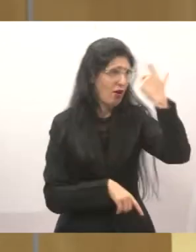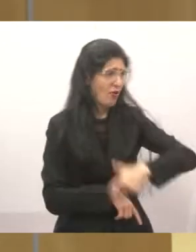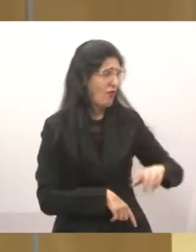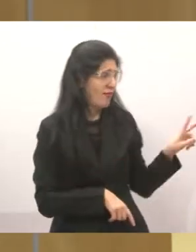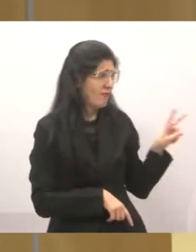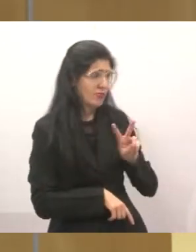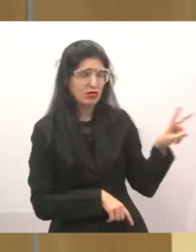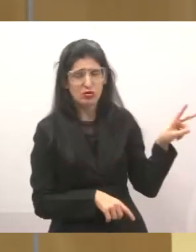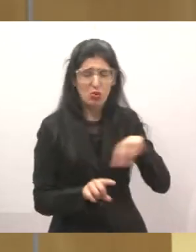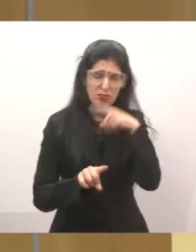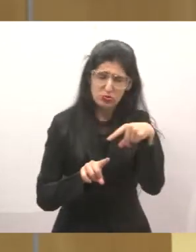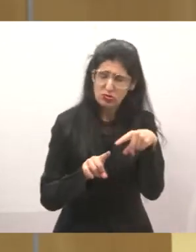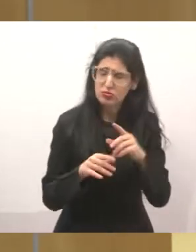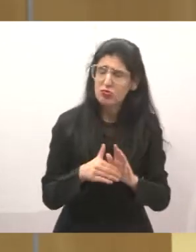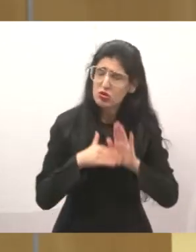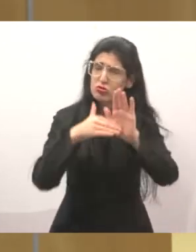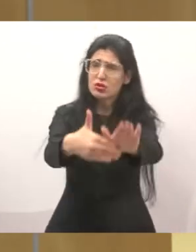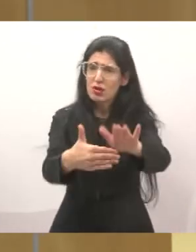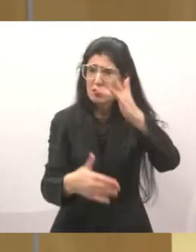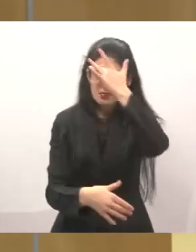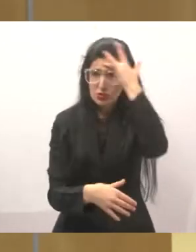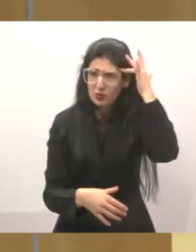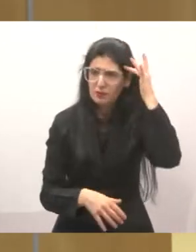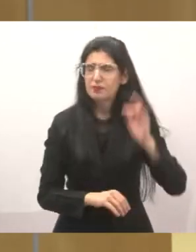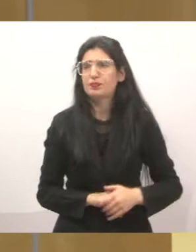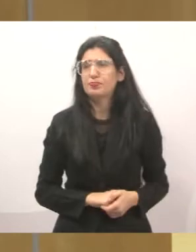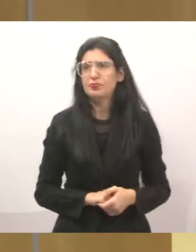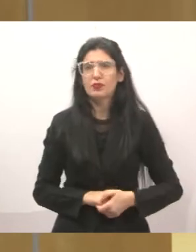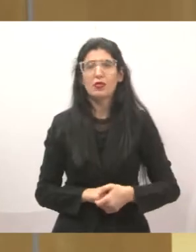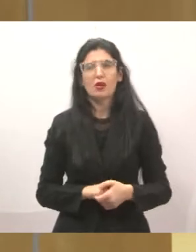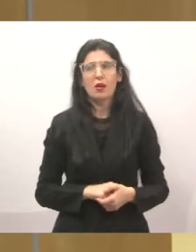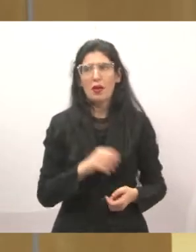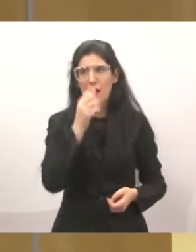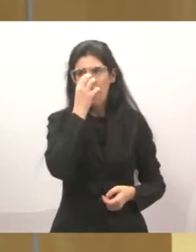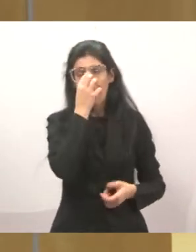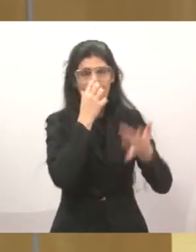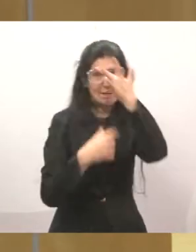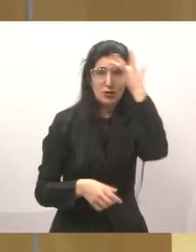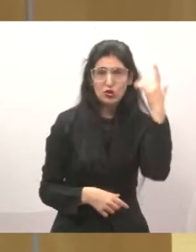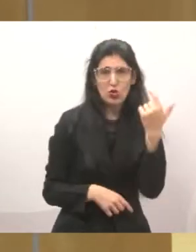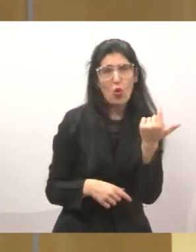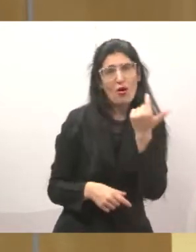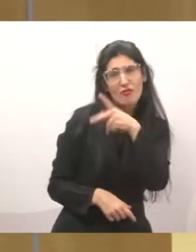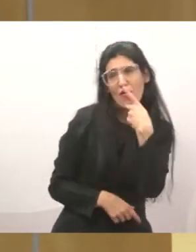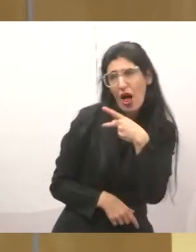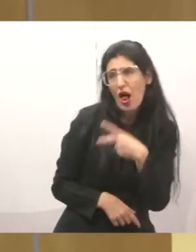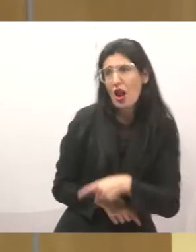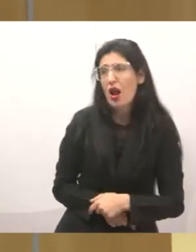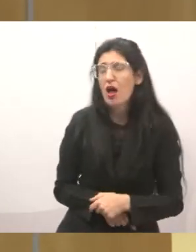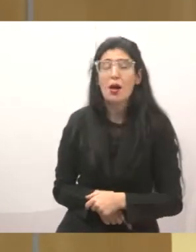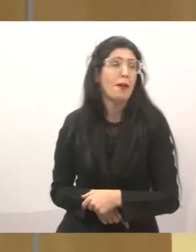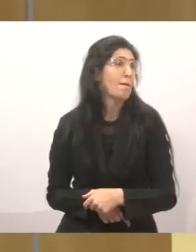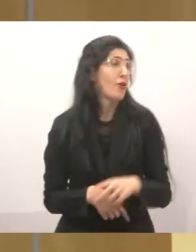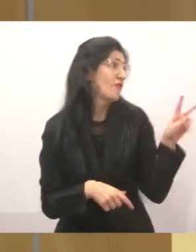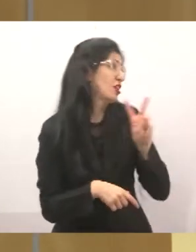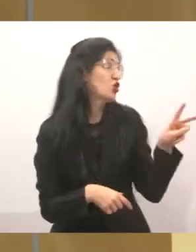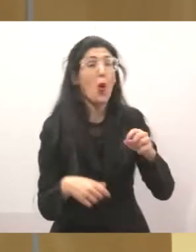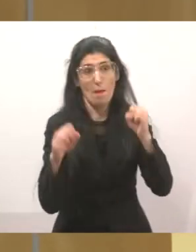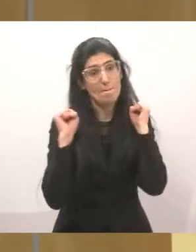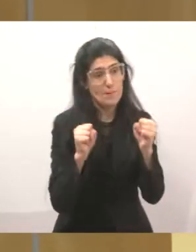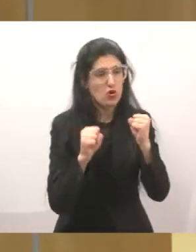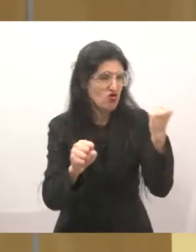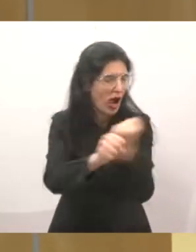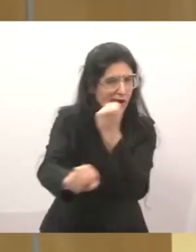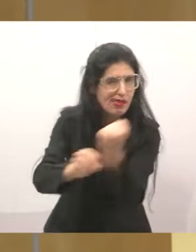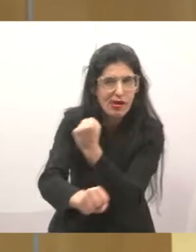está aqui para isso. Tem muitas pessoas que cobram, acham que o vereador pode ir lá e fazer a obra, acham que o vereador pode fazer isso aquilo,